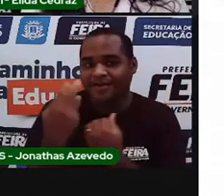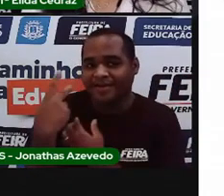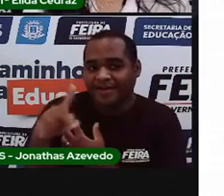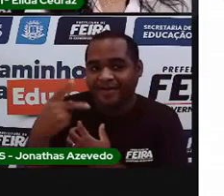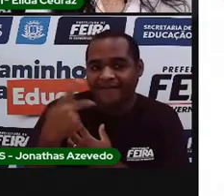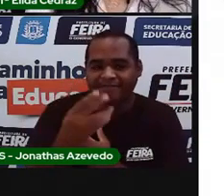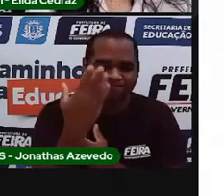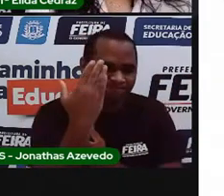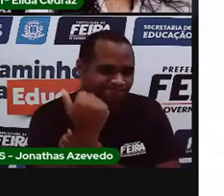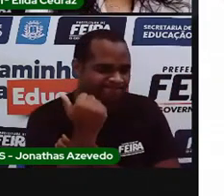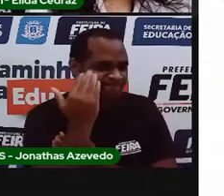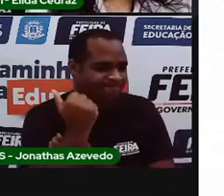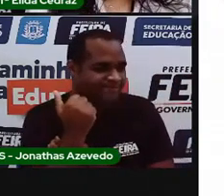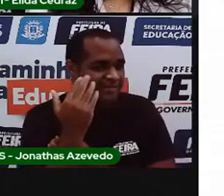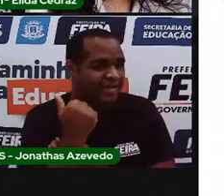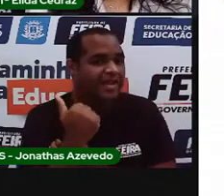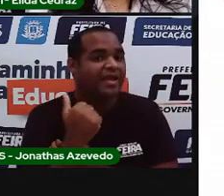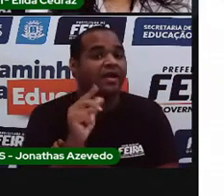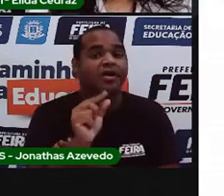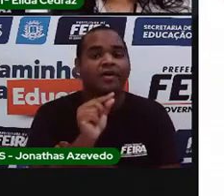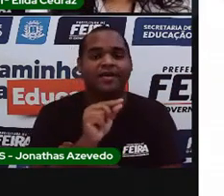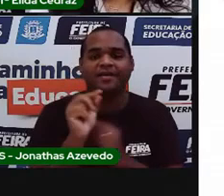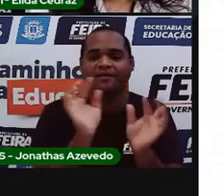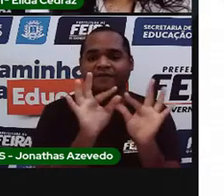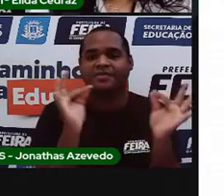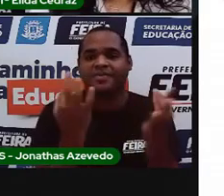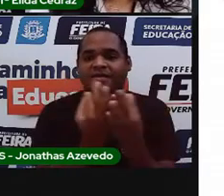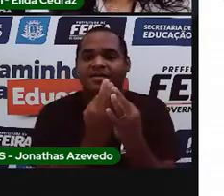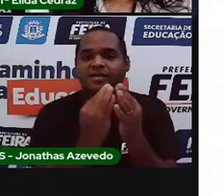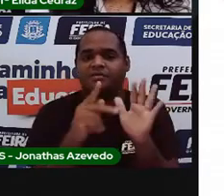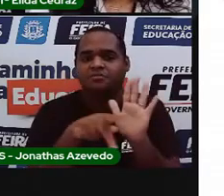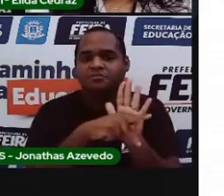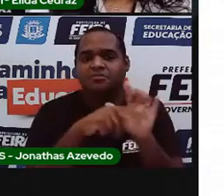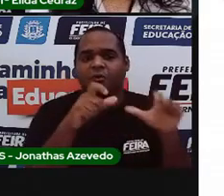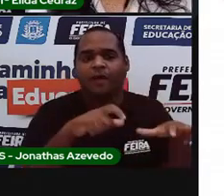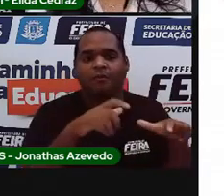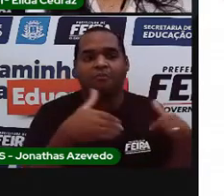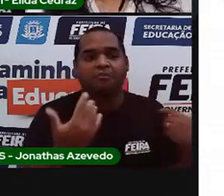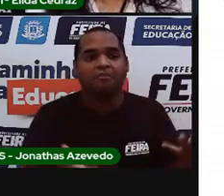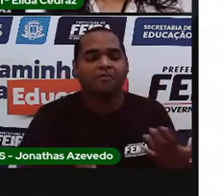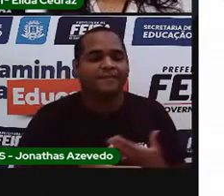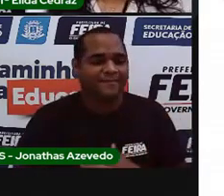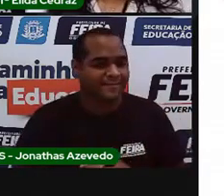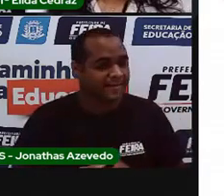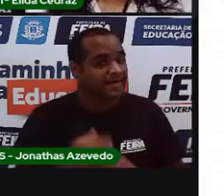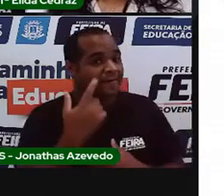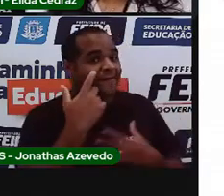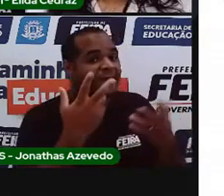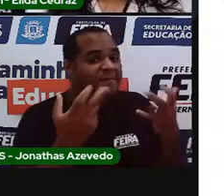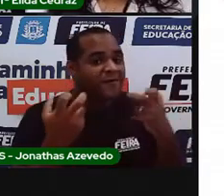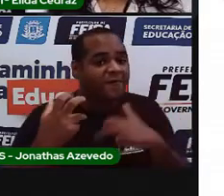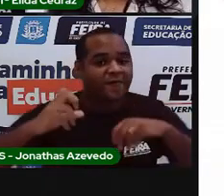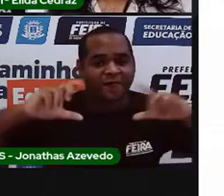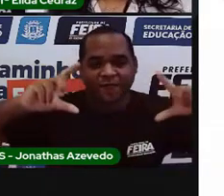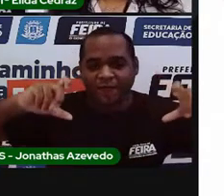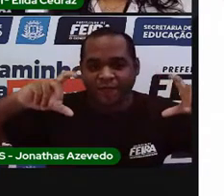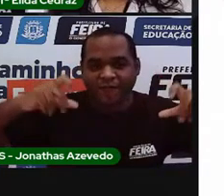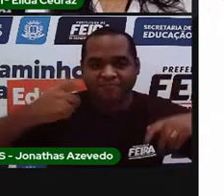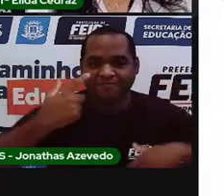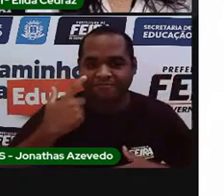sabe de onde a família de Cecília veio? Observe as imagens.